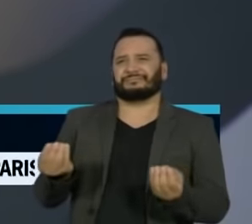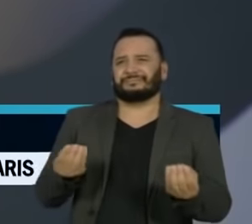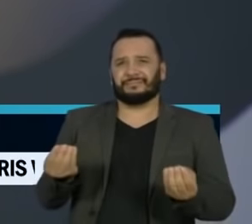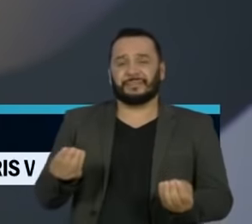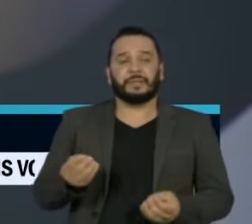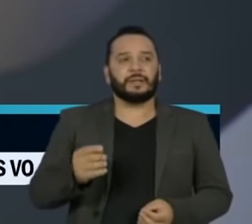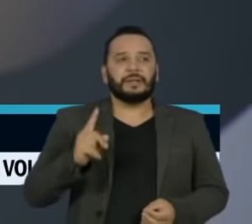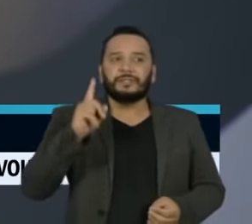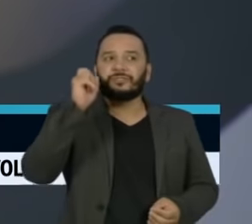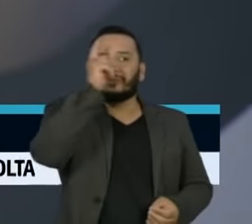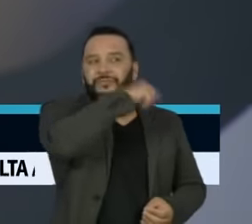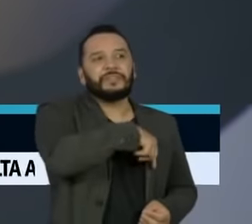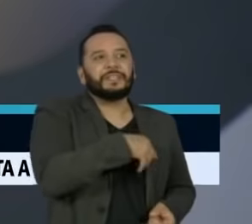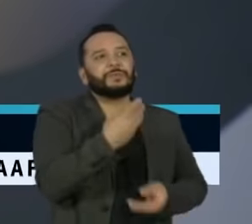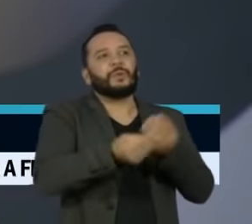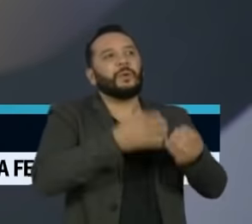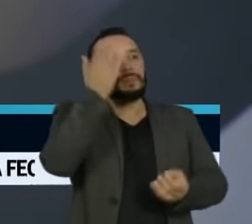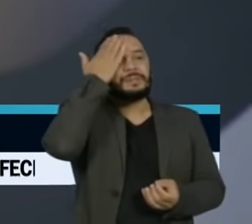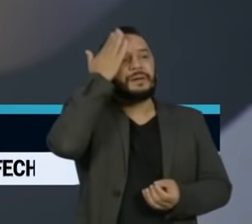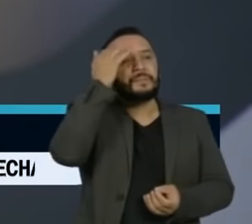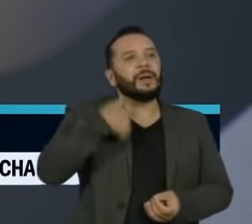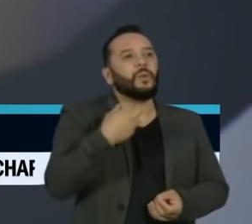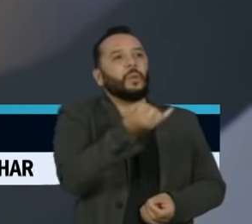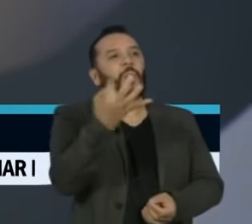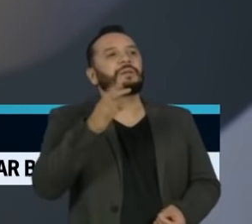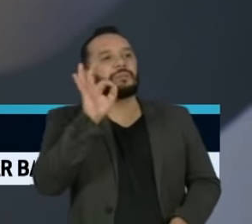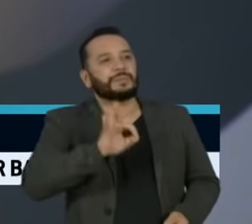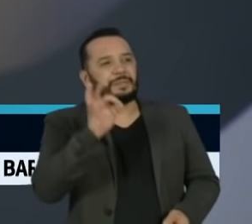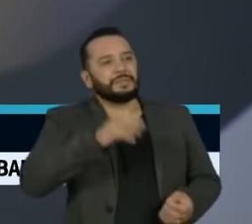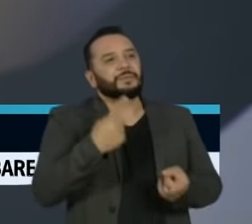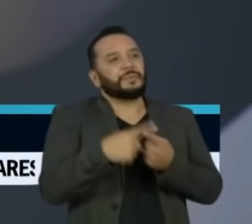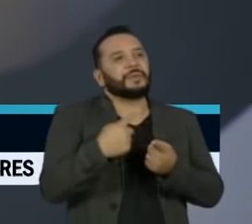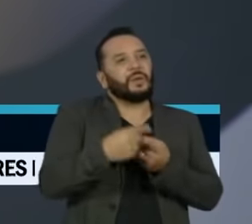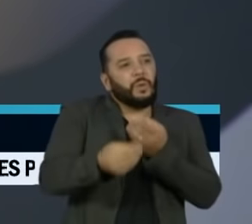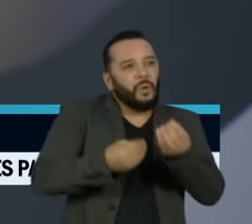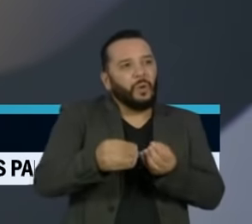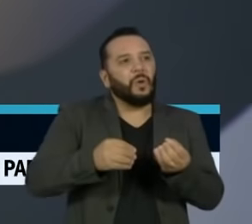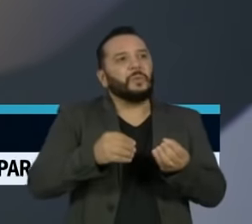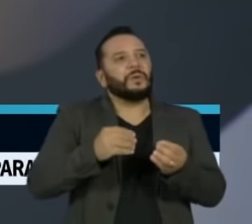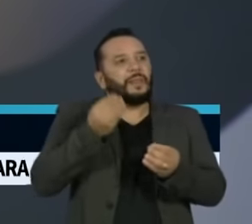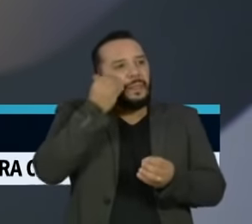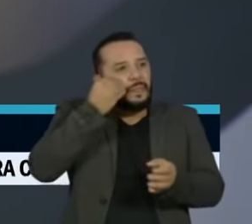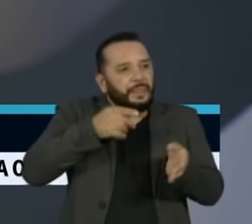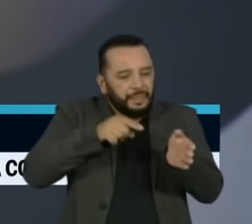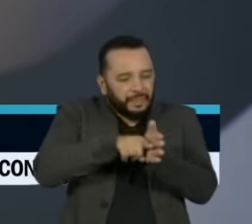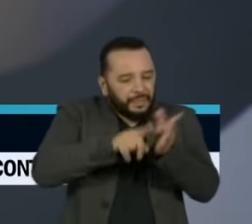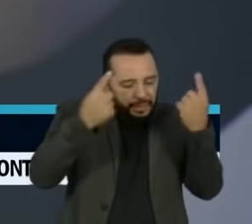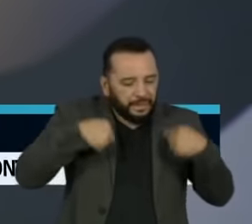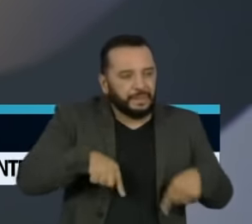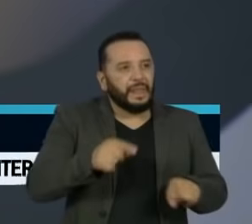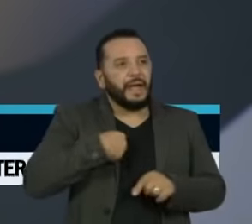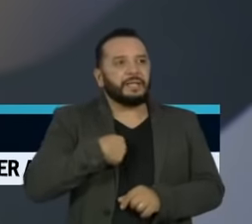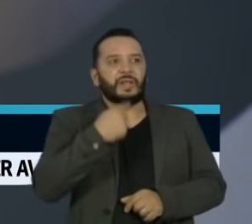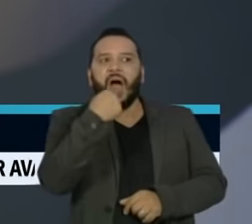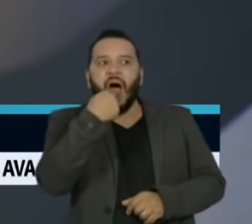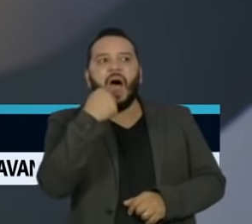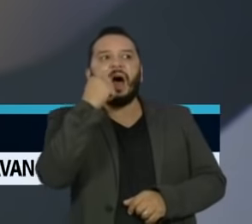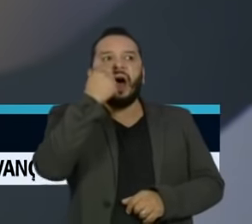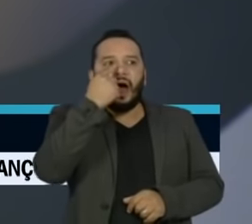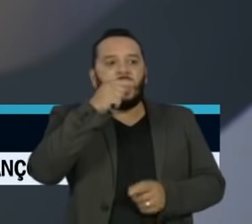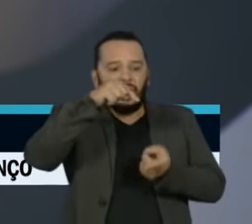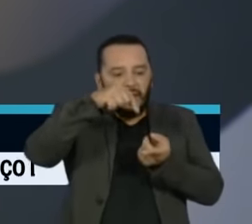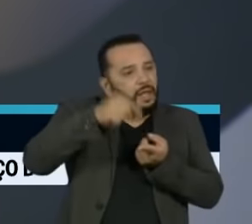muito de que tipo de teste você está usando, que tipo de correção estatística você está usando. Então, a gente está com muita